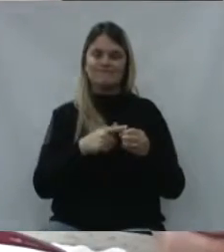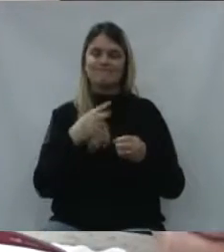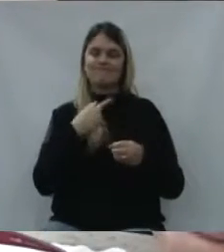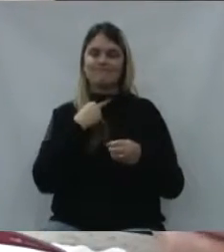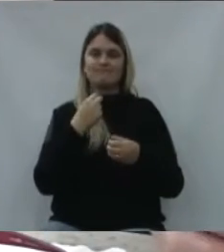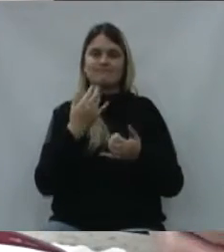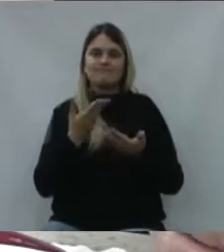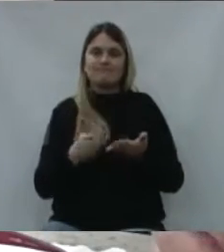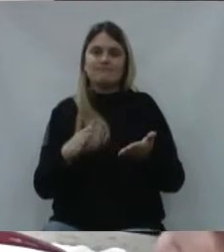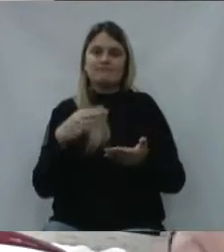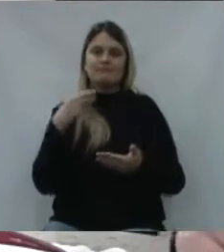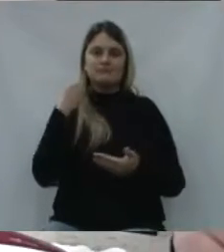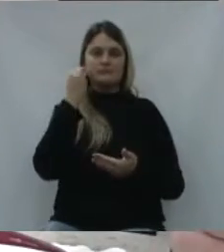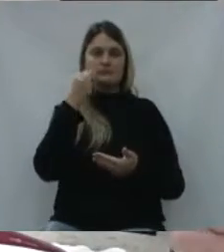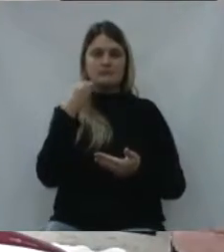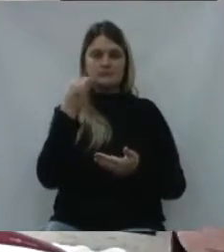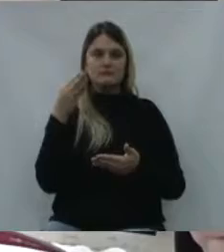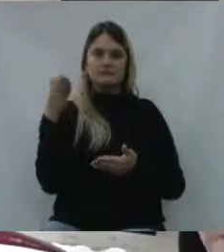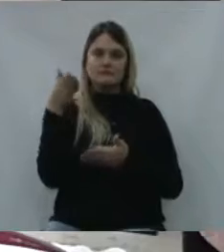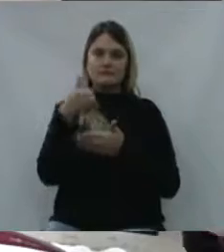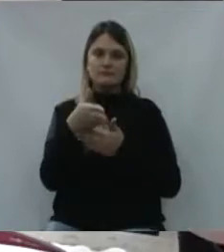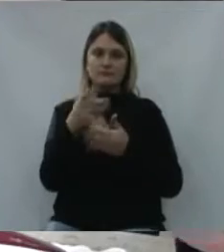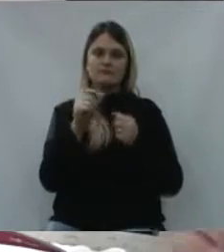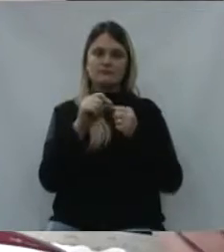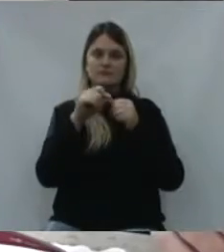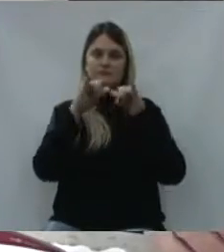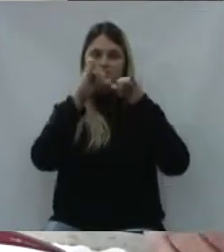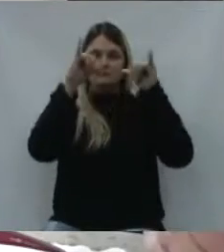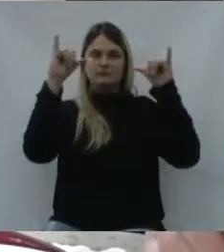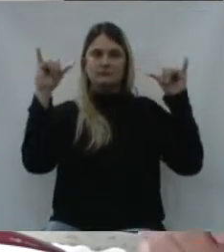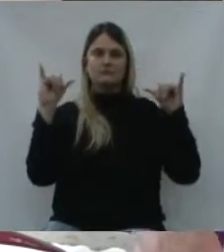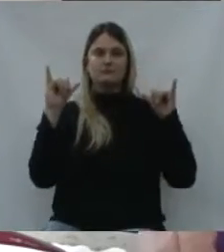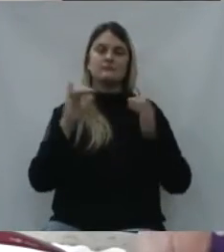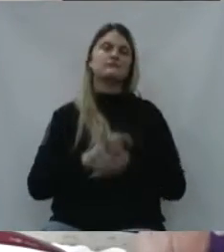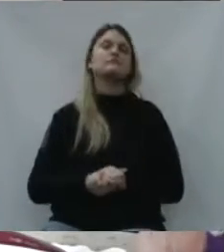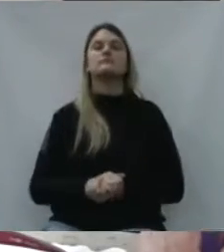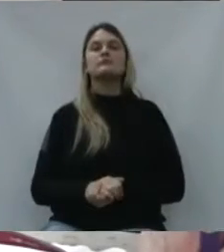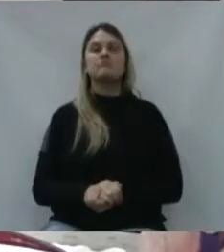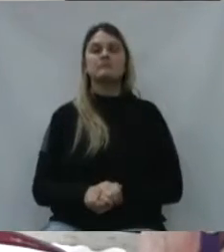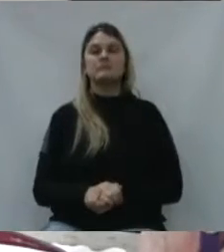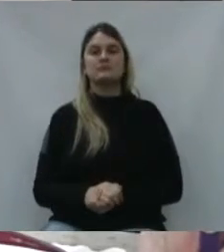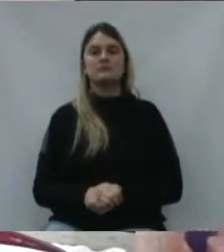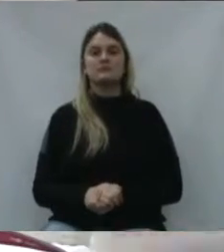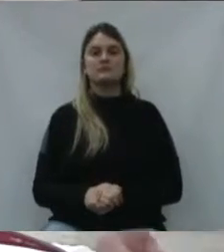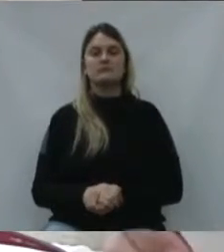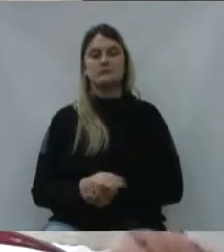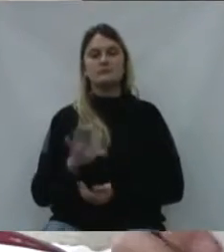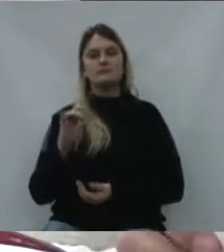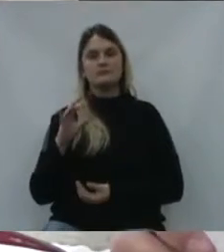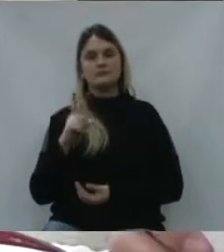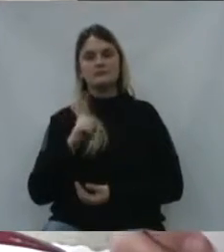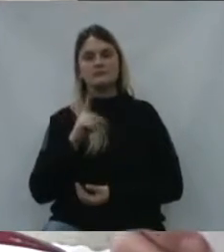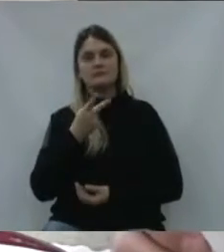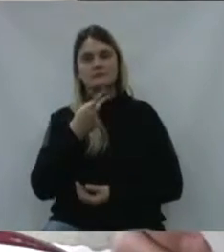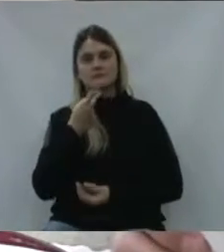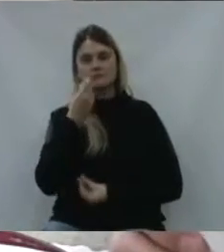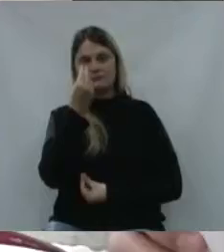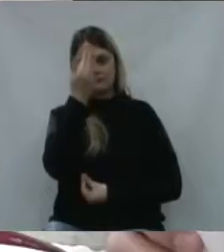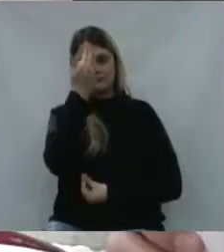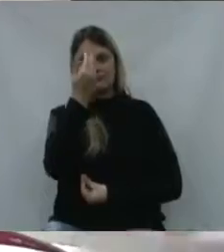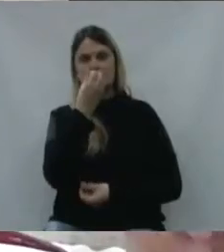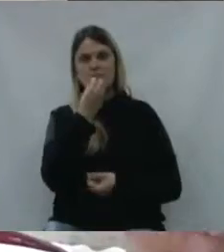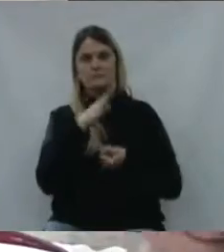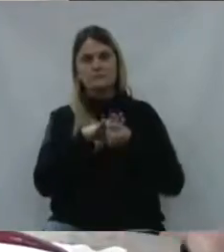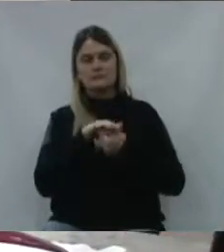podemos perder a oportunidade de estar sendo o nome divulgado aí fora. É só isso que eu tenho a falar. Muito